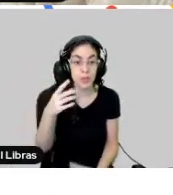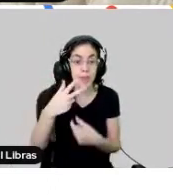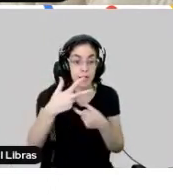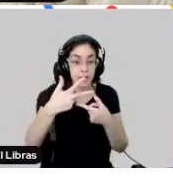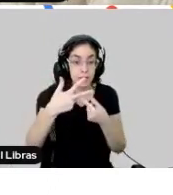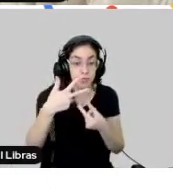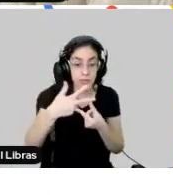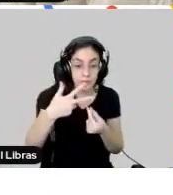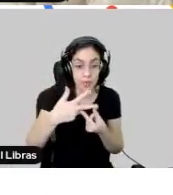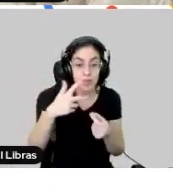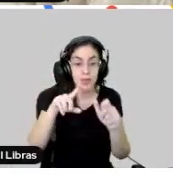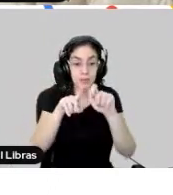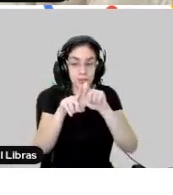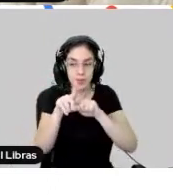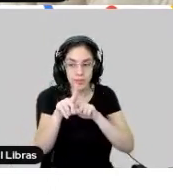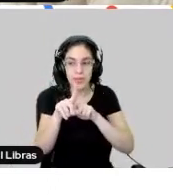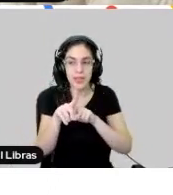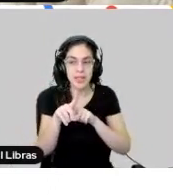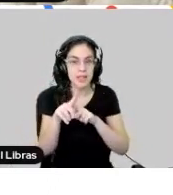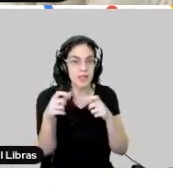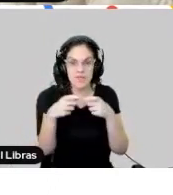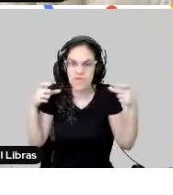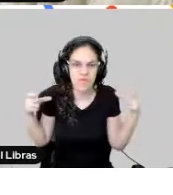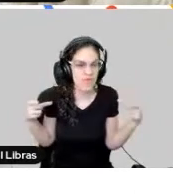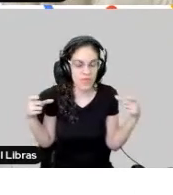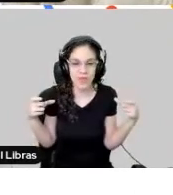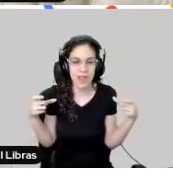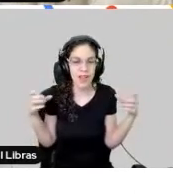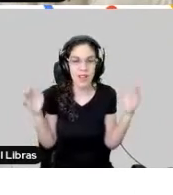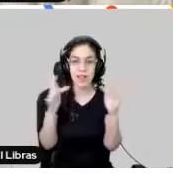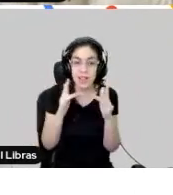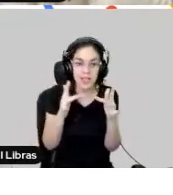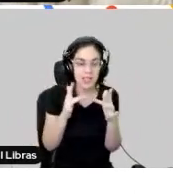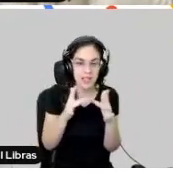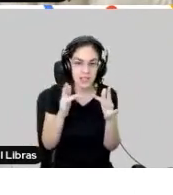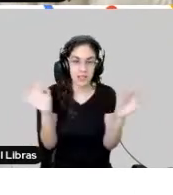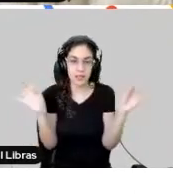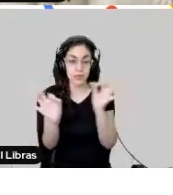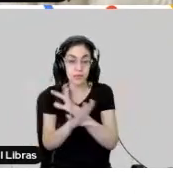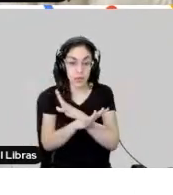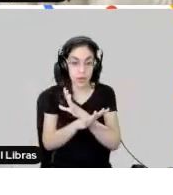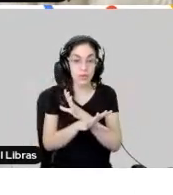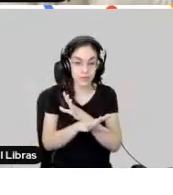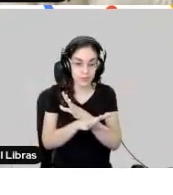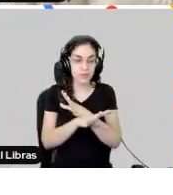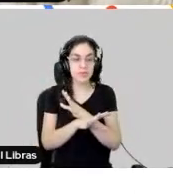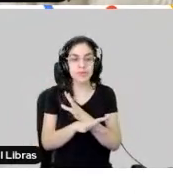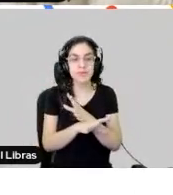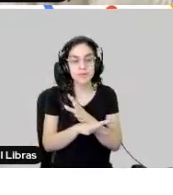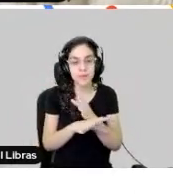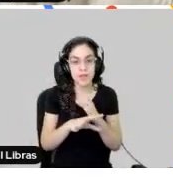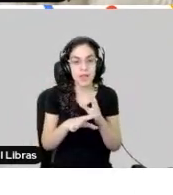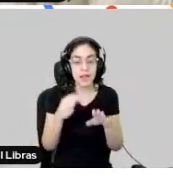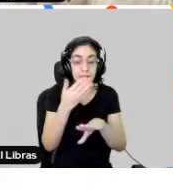mês. Então, é um mundo gigantesco, né? Todas essas interações, elas são automáticas. Nós fizemos capacitação